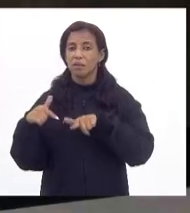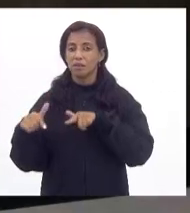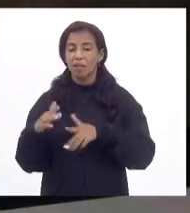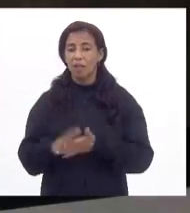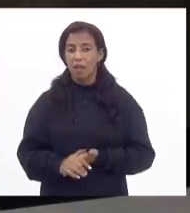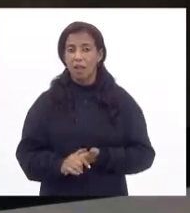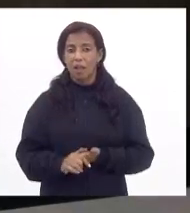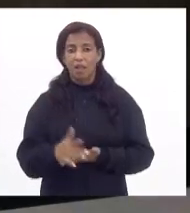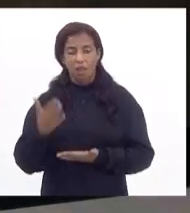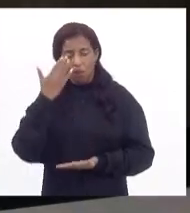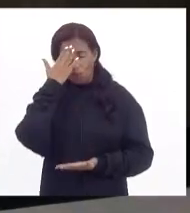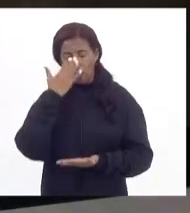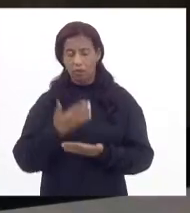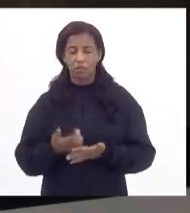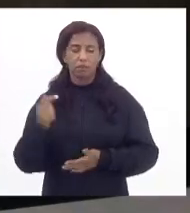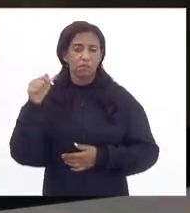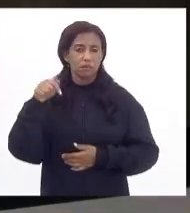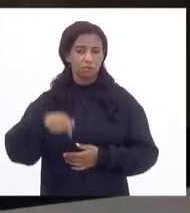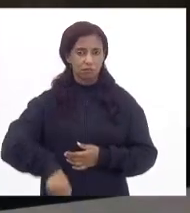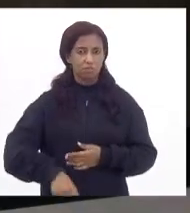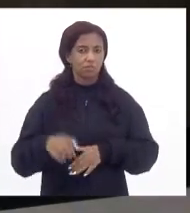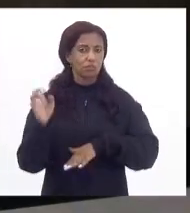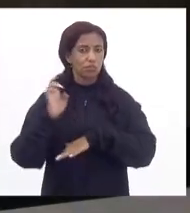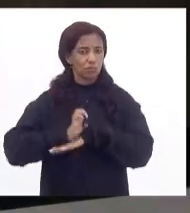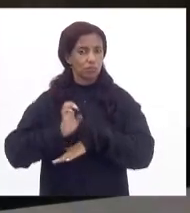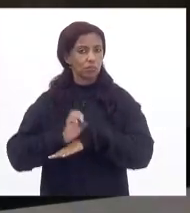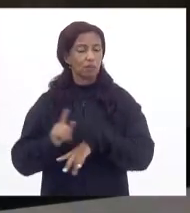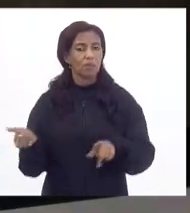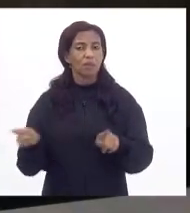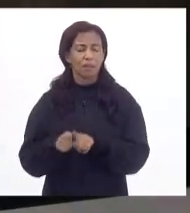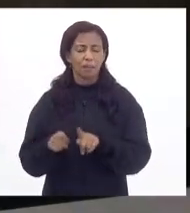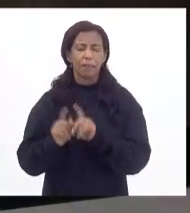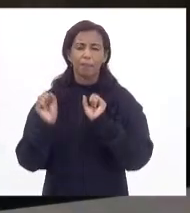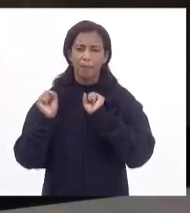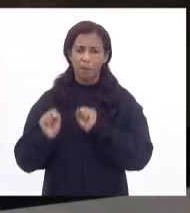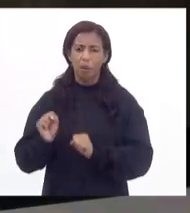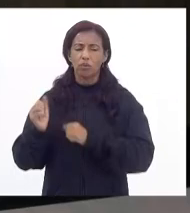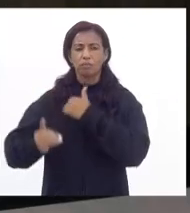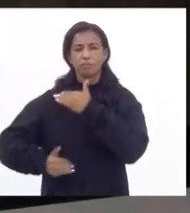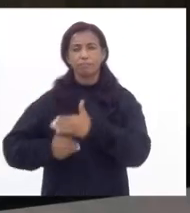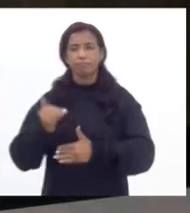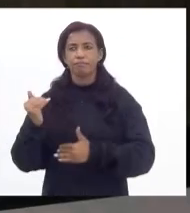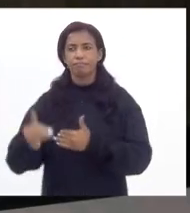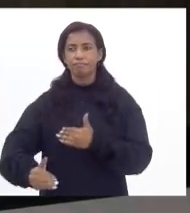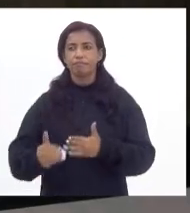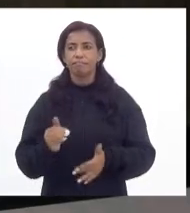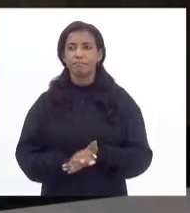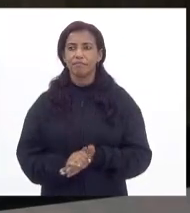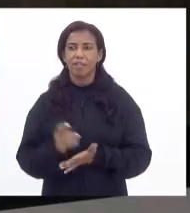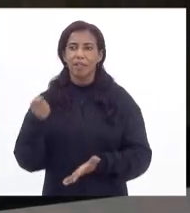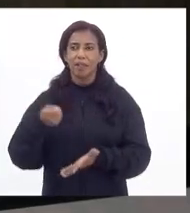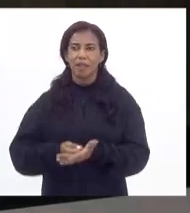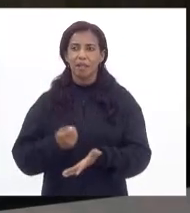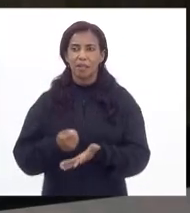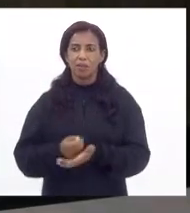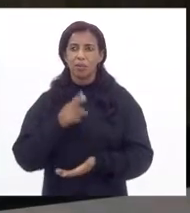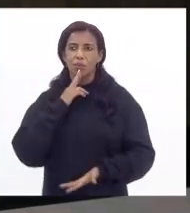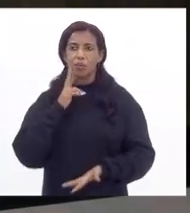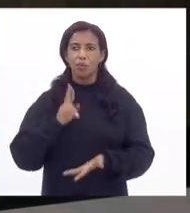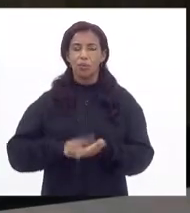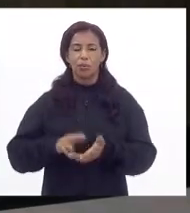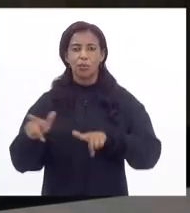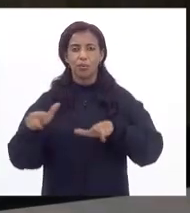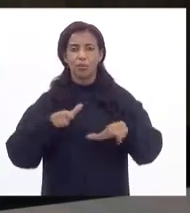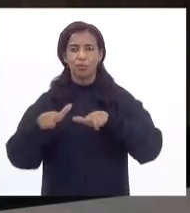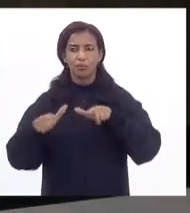nacional, eu acredito que aqui no Estado a gente também pode avançar na garantia e no reconhecimento